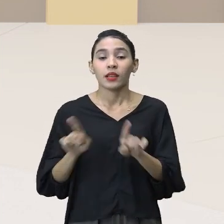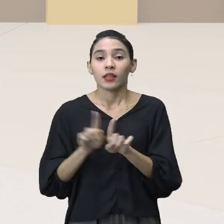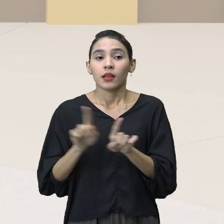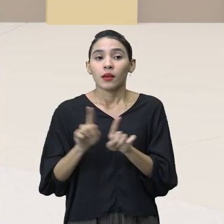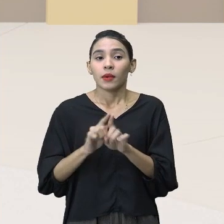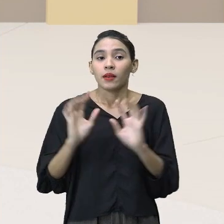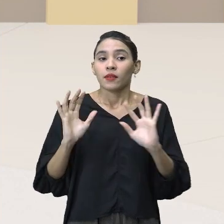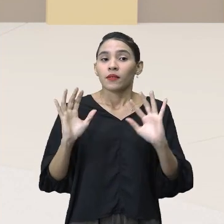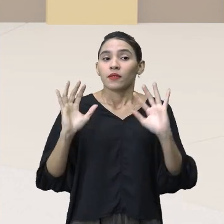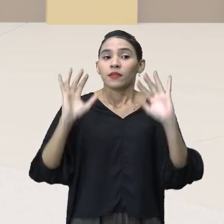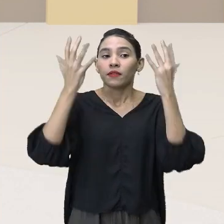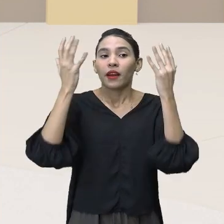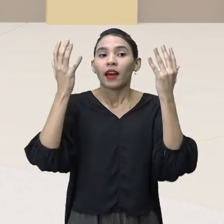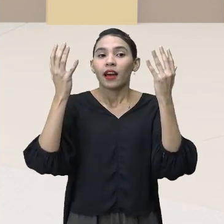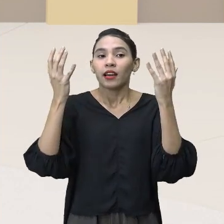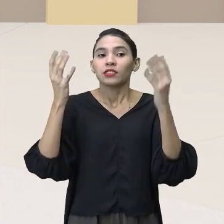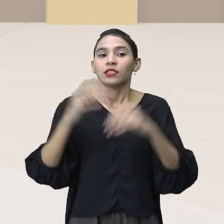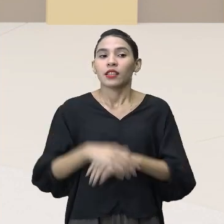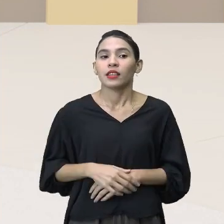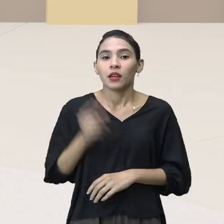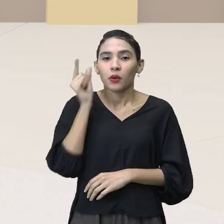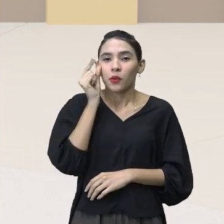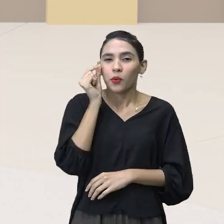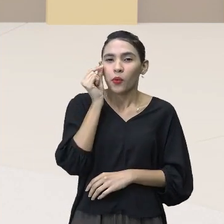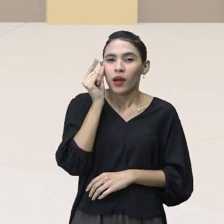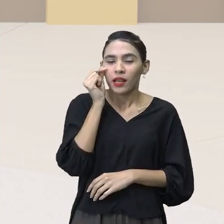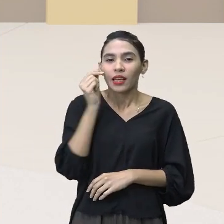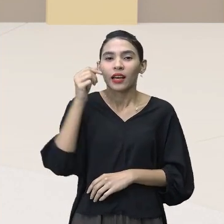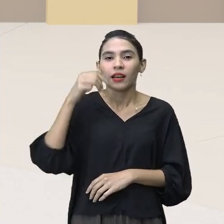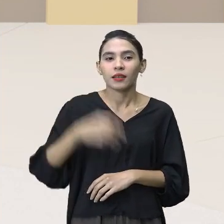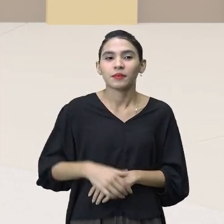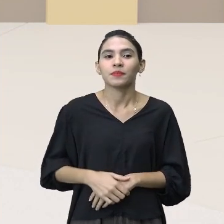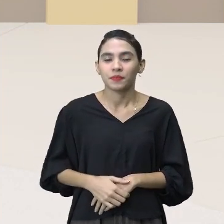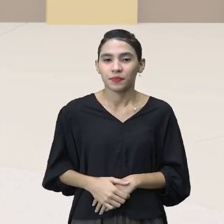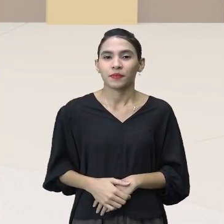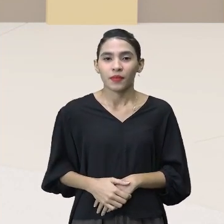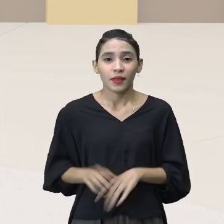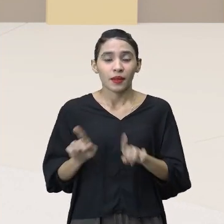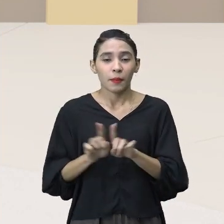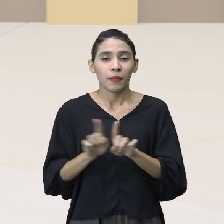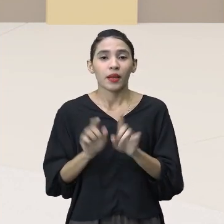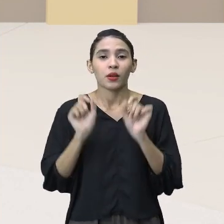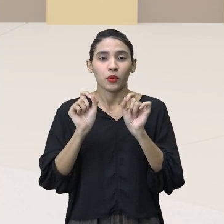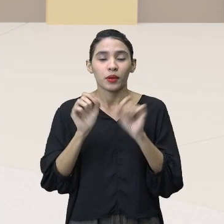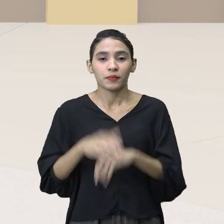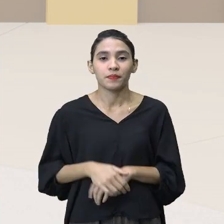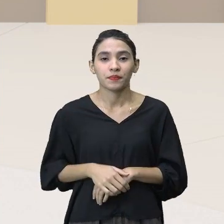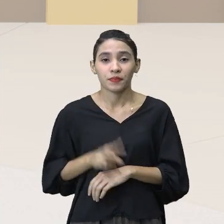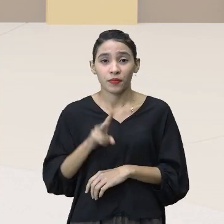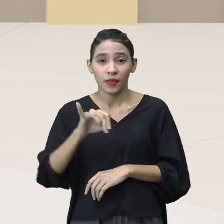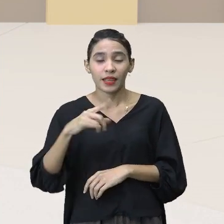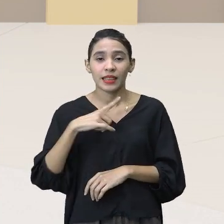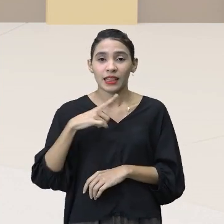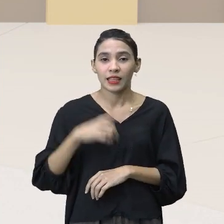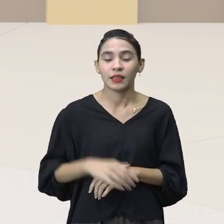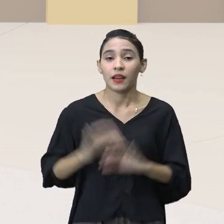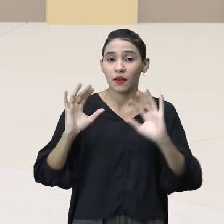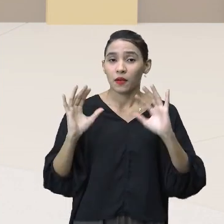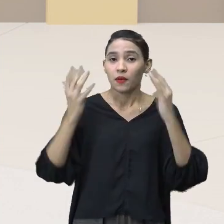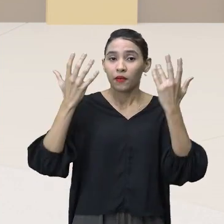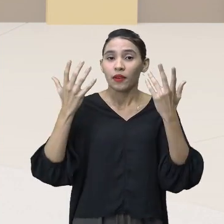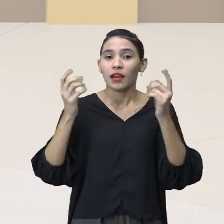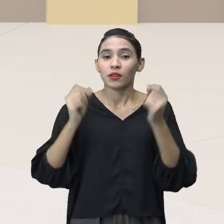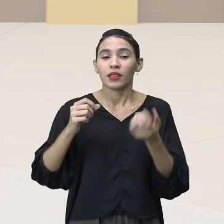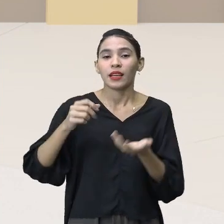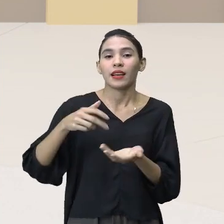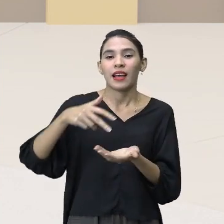Maués, são festas que tem ganhado proporções também maravilhosas. A gente vai ter também a Festa da Ciranda de